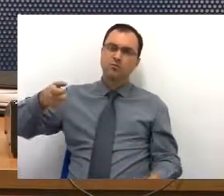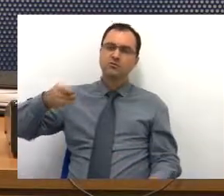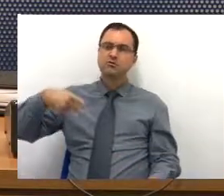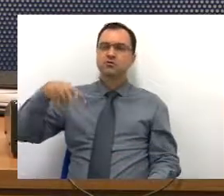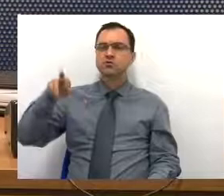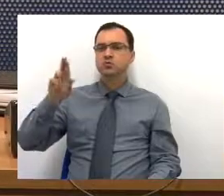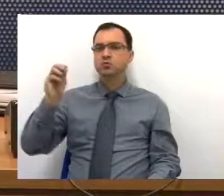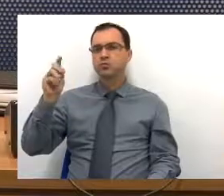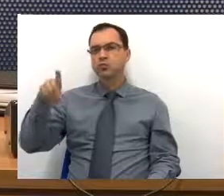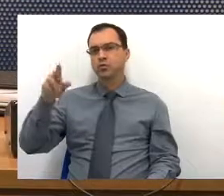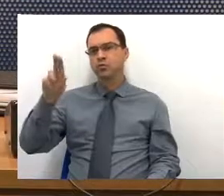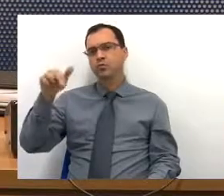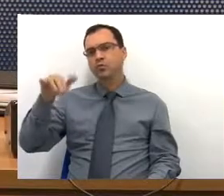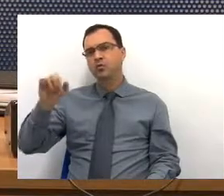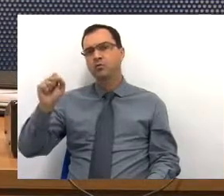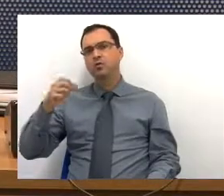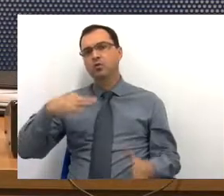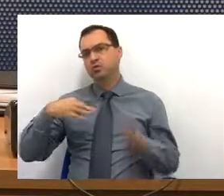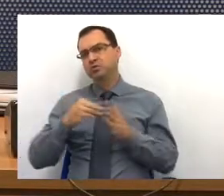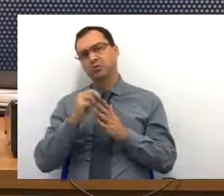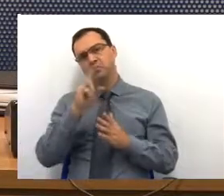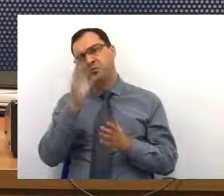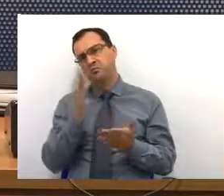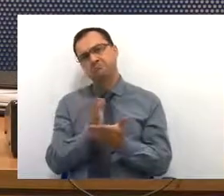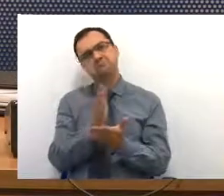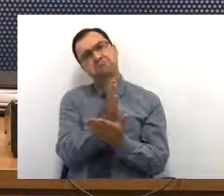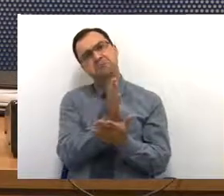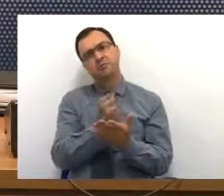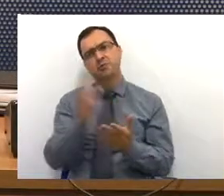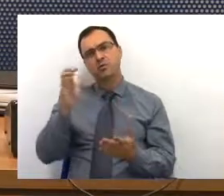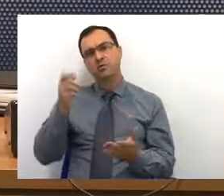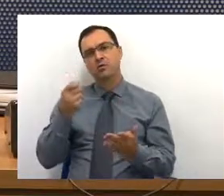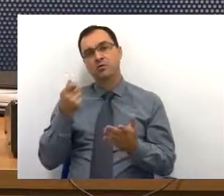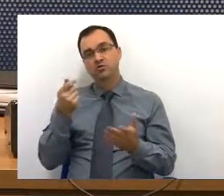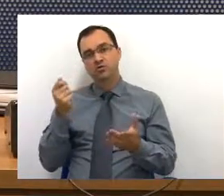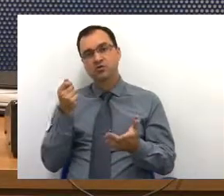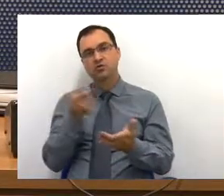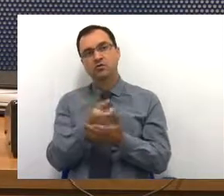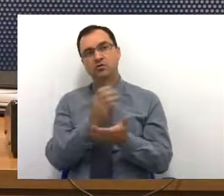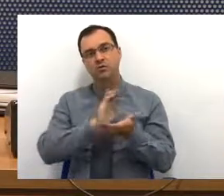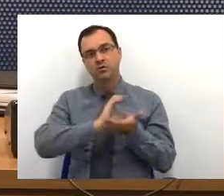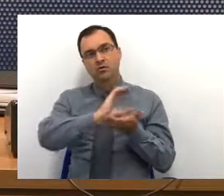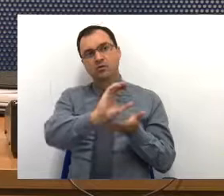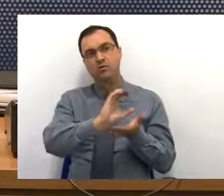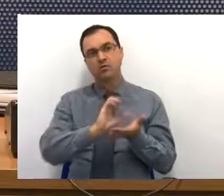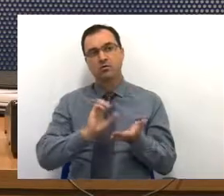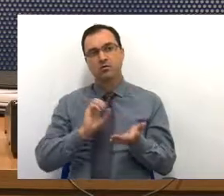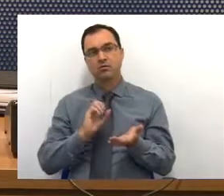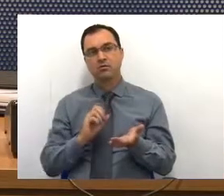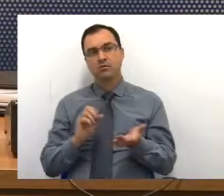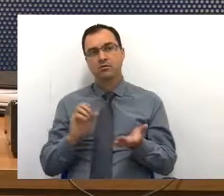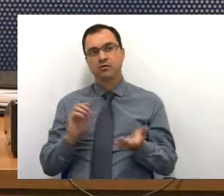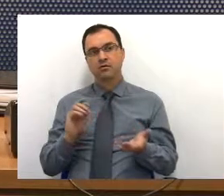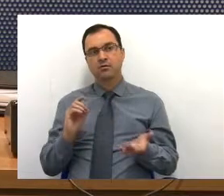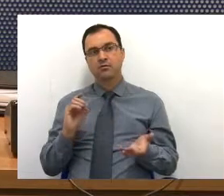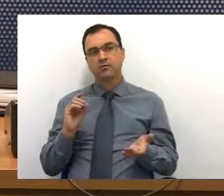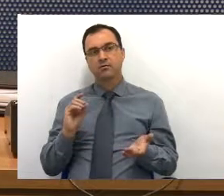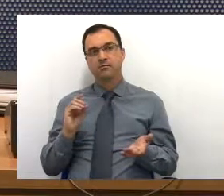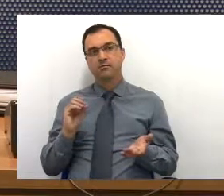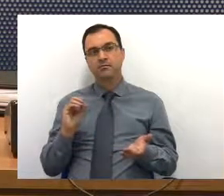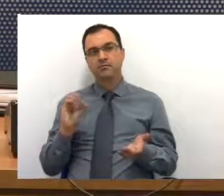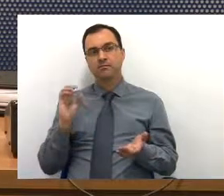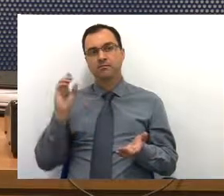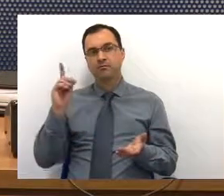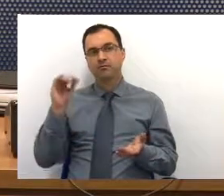total ou parcial, tem também o crédito educativo, não é? Mas, seria